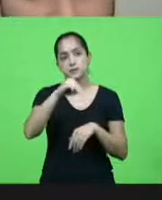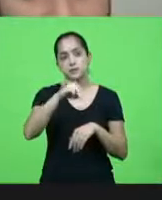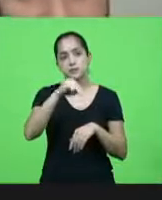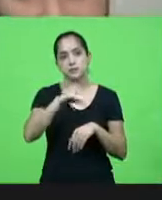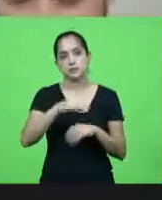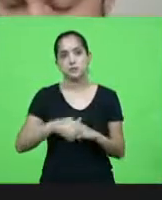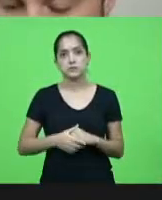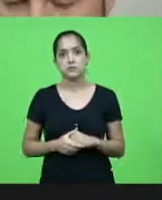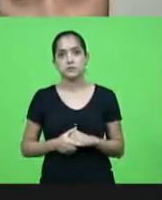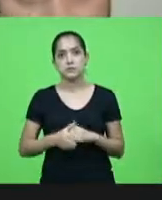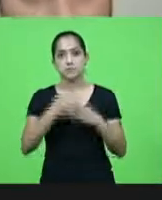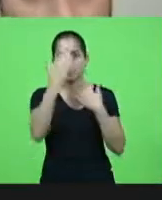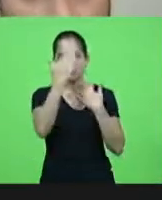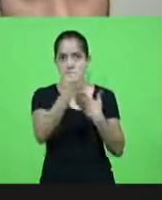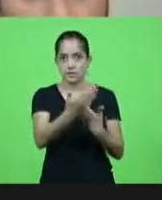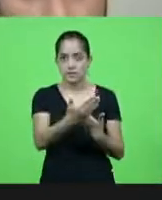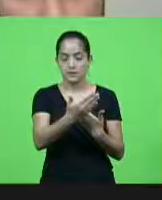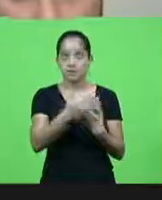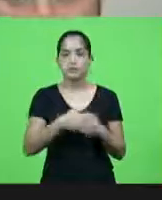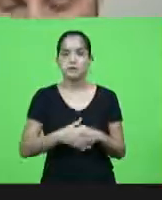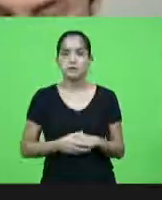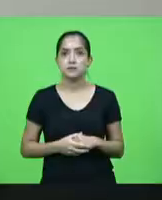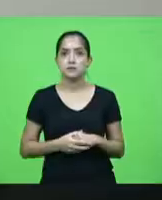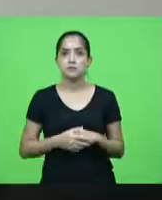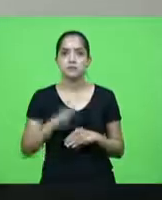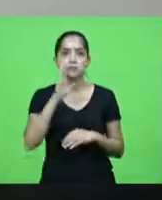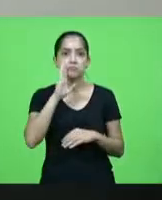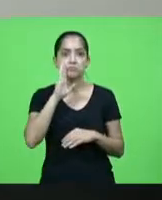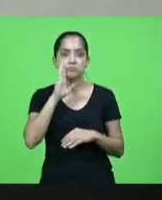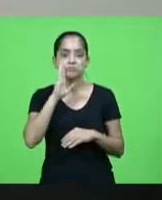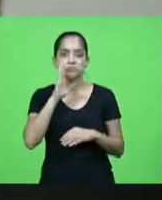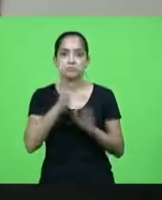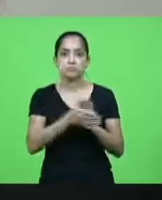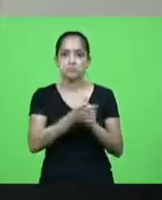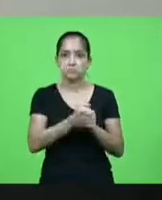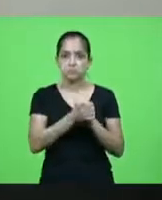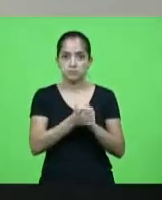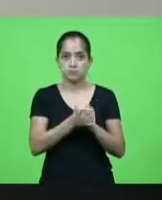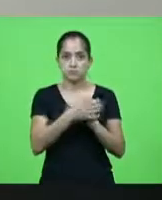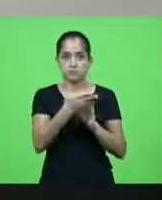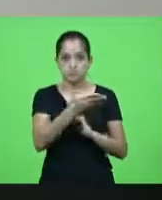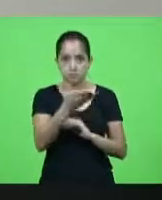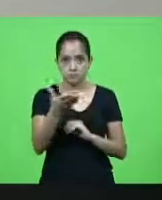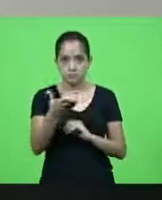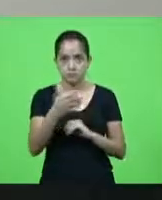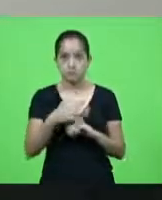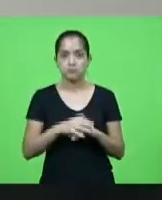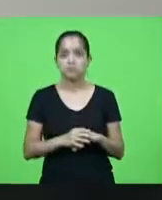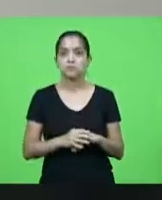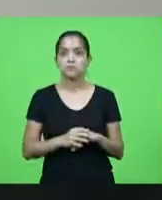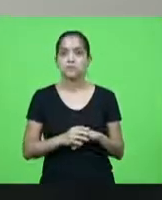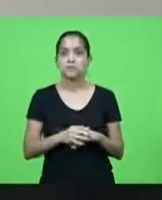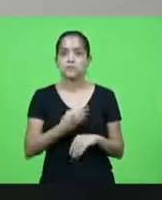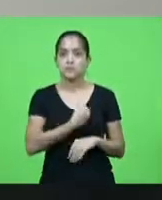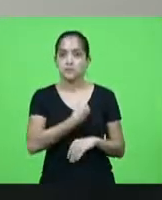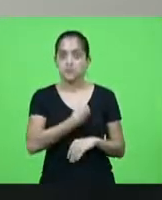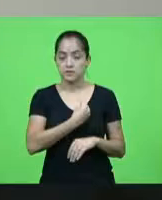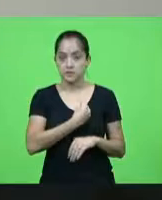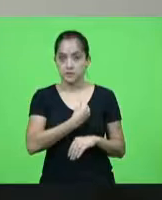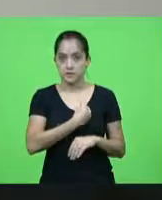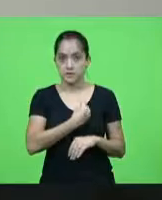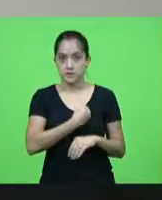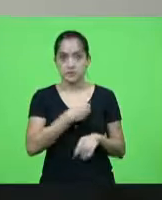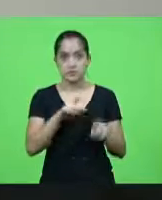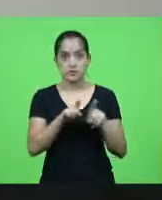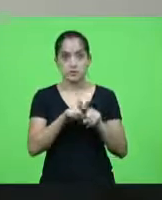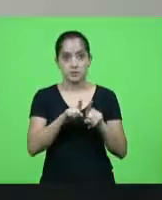Obrigado presidente exercício deputado Nilson Berlanda cumprimento a todos os colegas que se fazem presente no plenário quem também nos